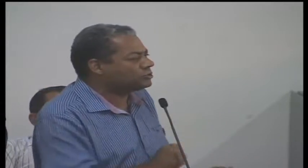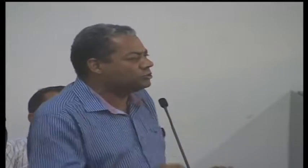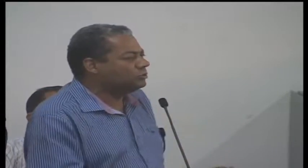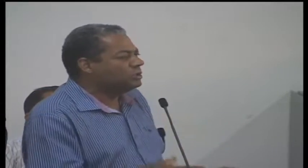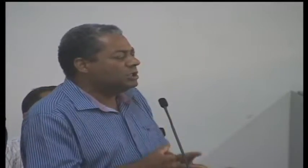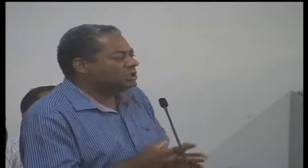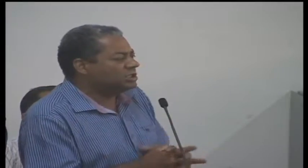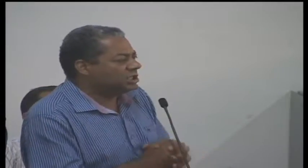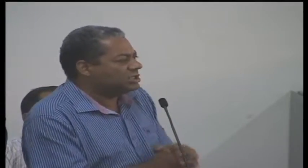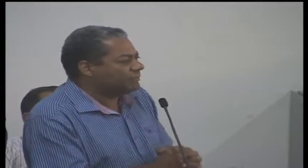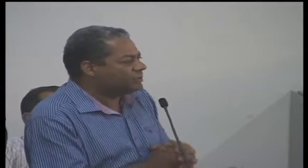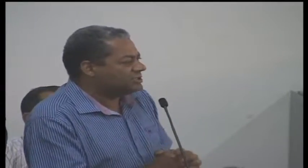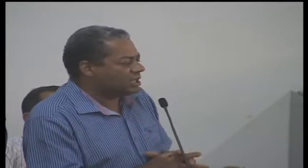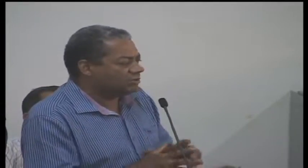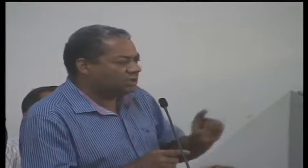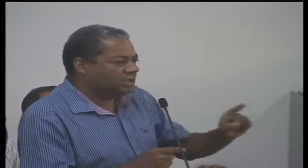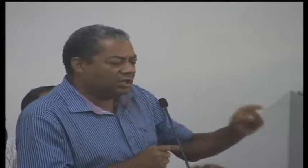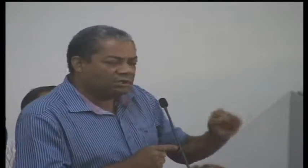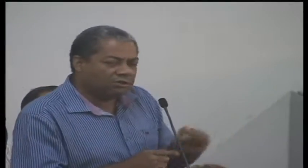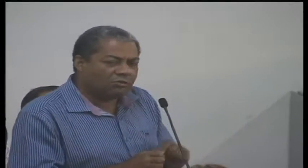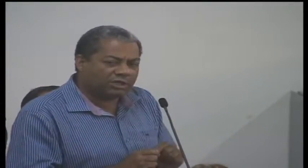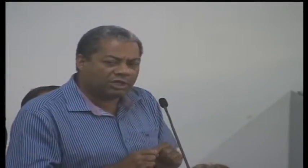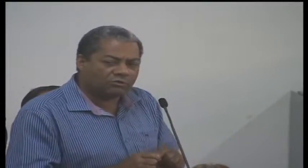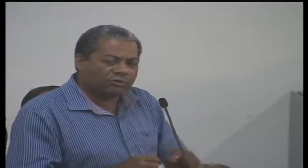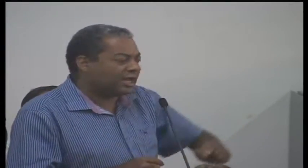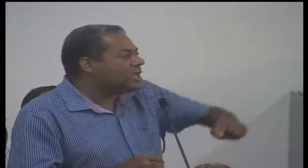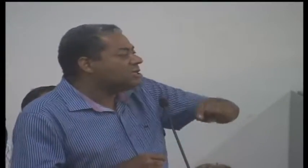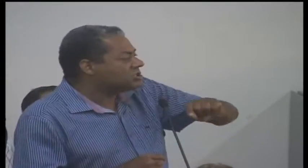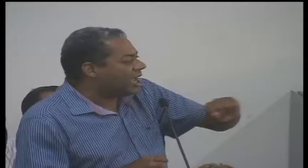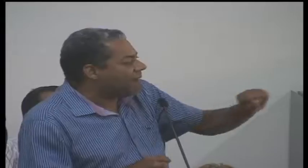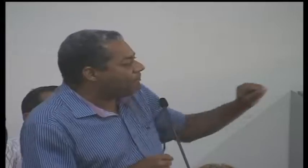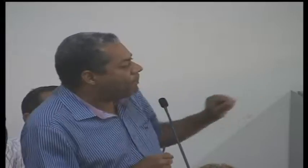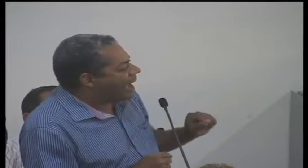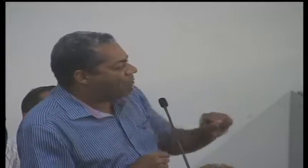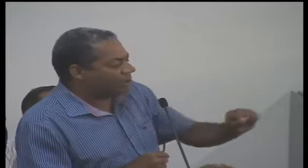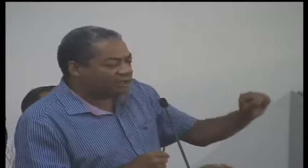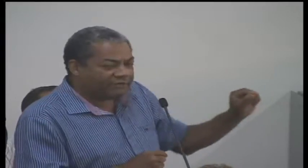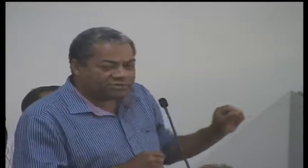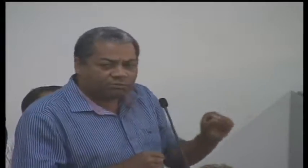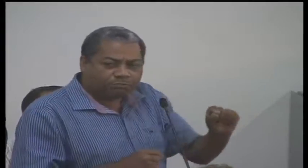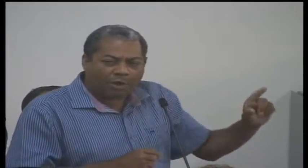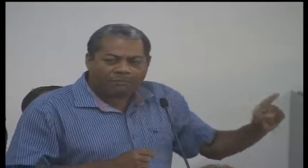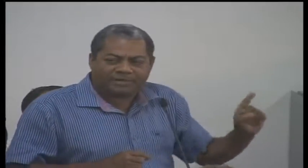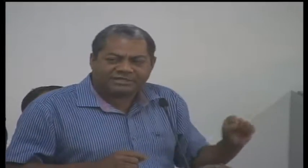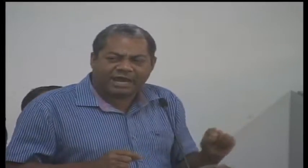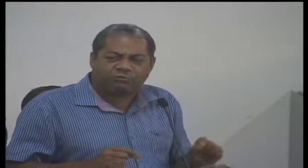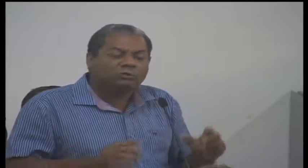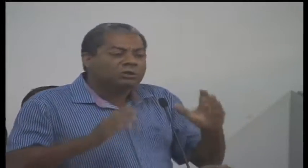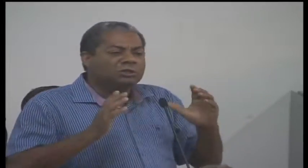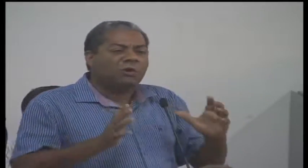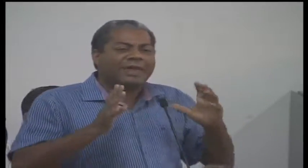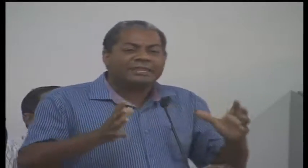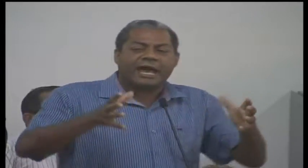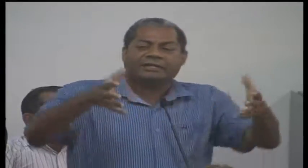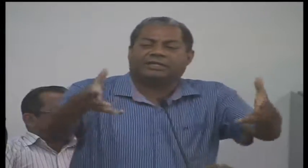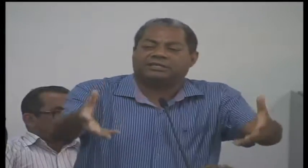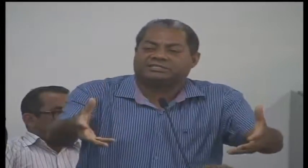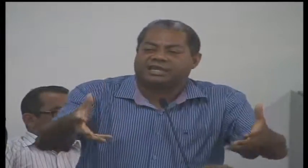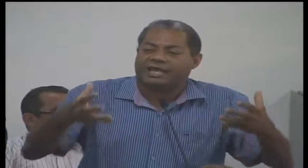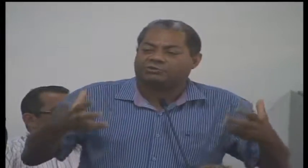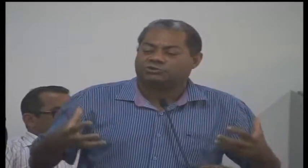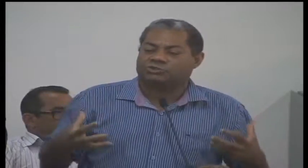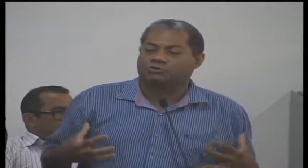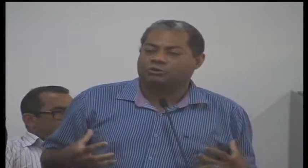esse recurso de 30% que estão querendo cortar já é pago através do próprio empresário. Não é